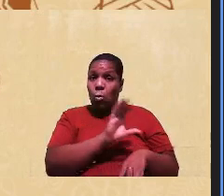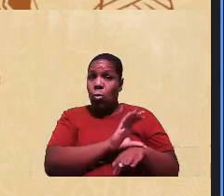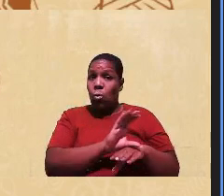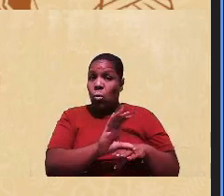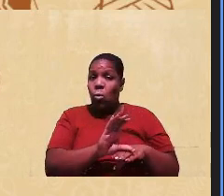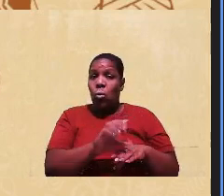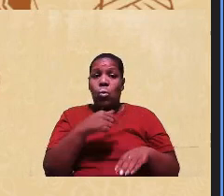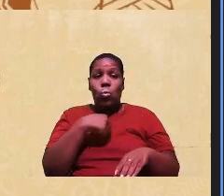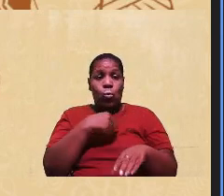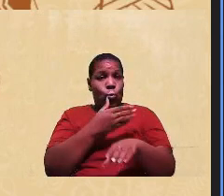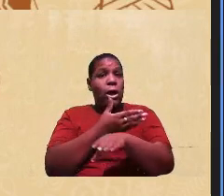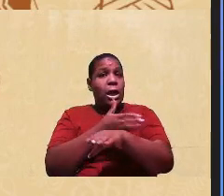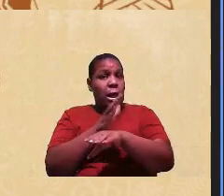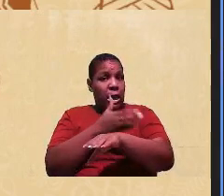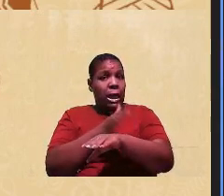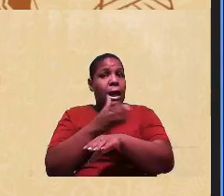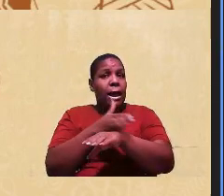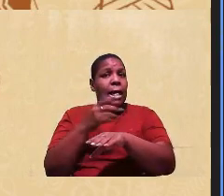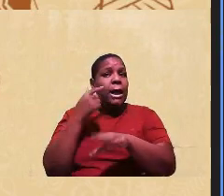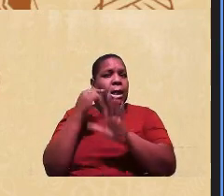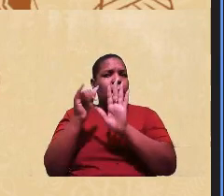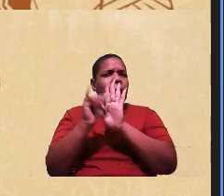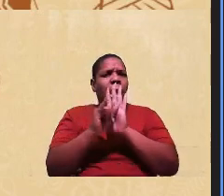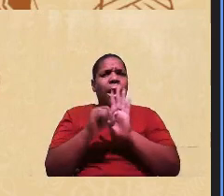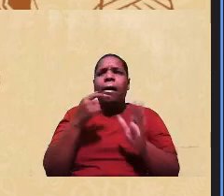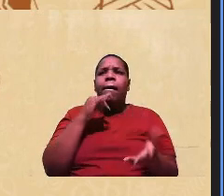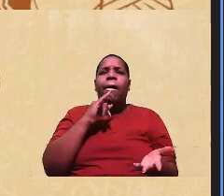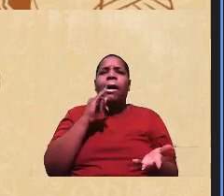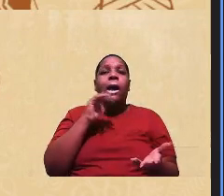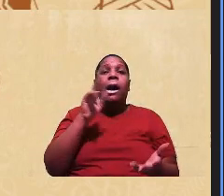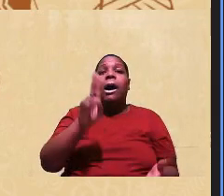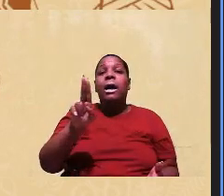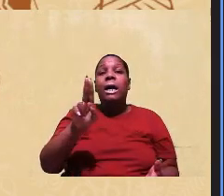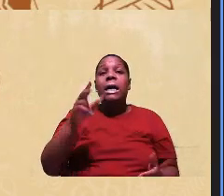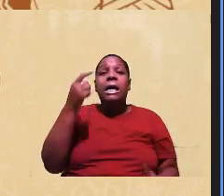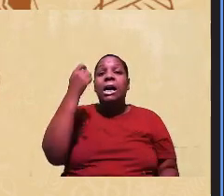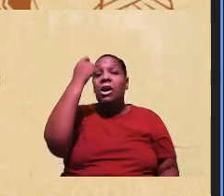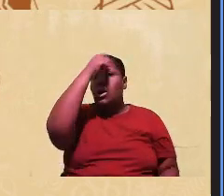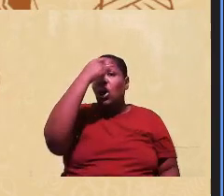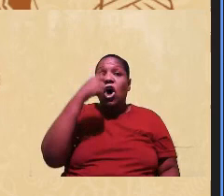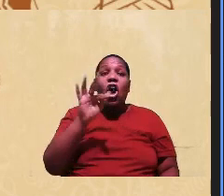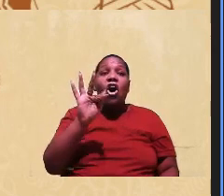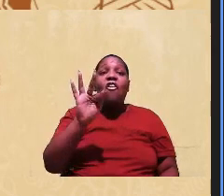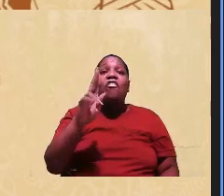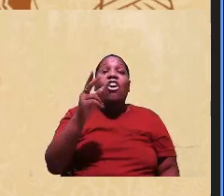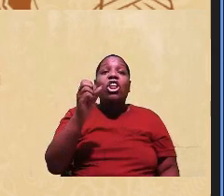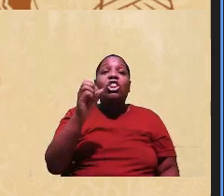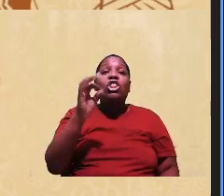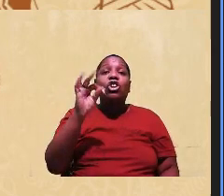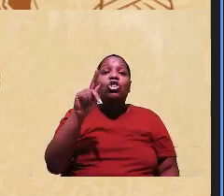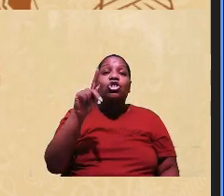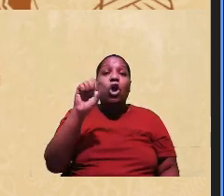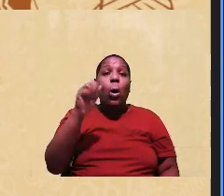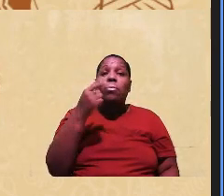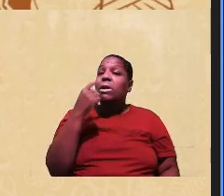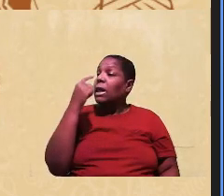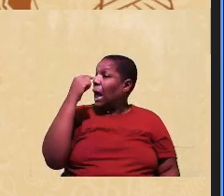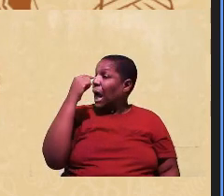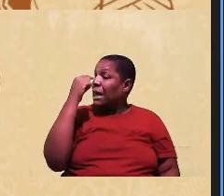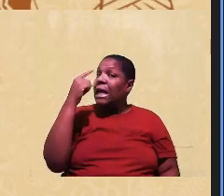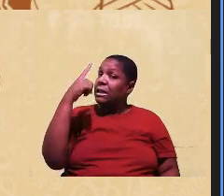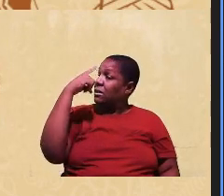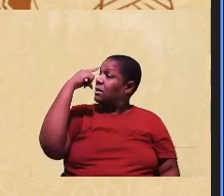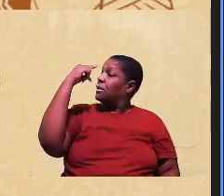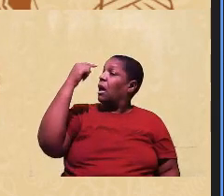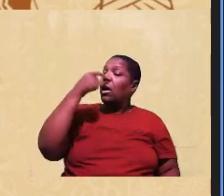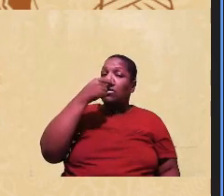treinamento mesmo sobre a identificação, os casos, por exemplo, de uso de Photoshop. É impressionante. As pessoas montam um nariz, elas pegam,